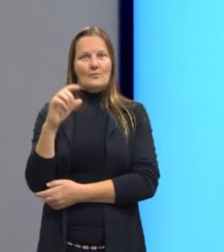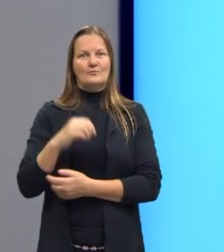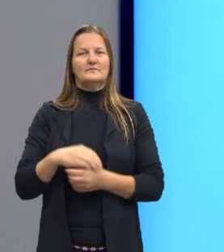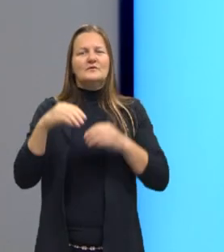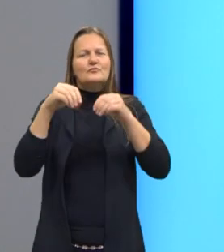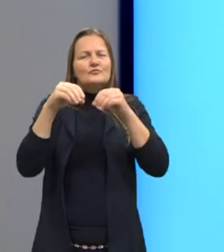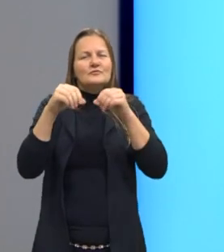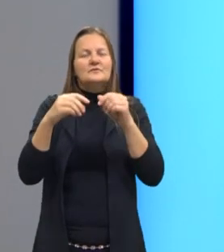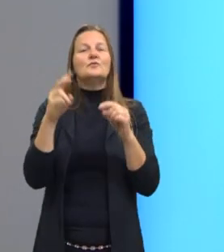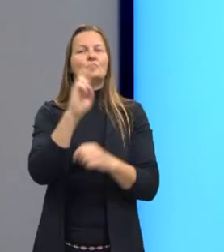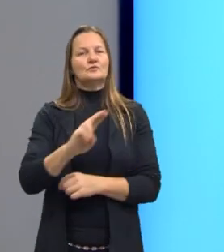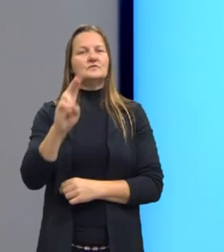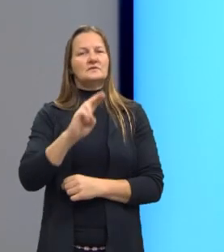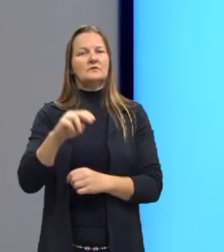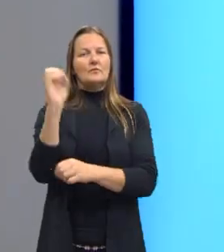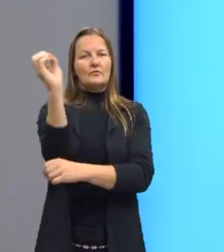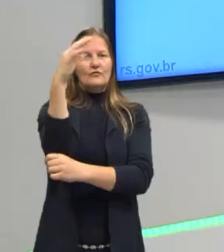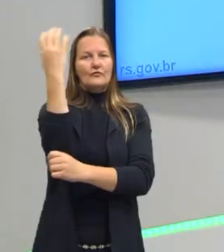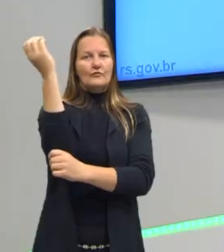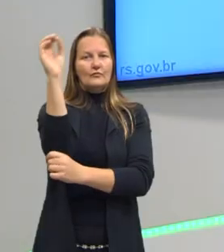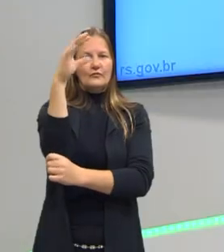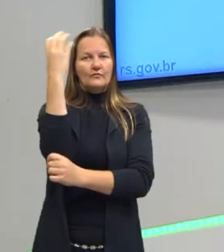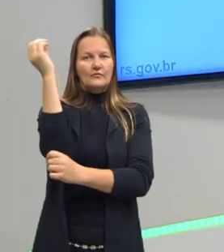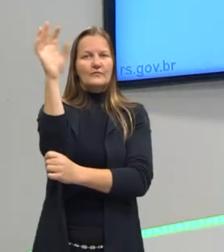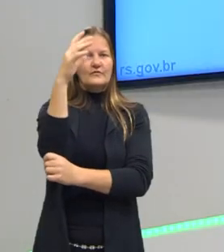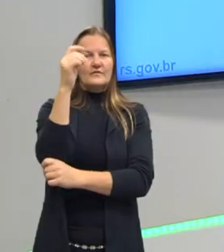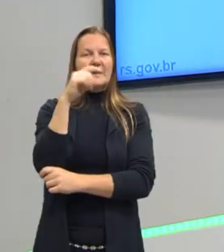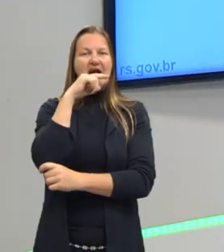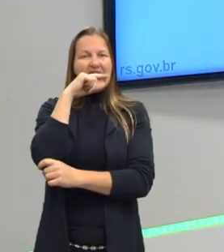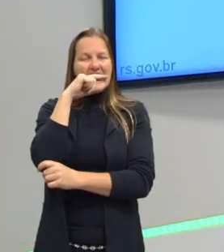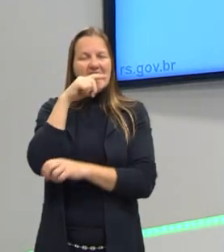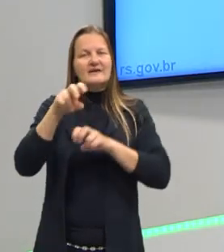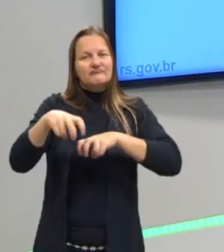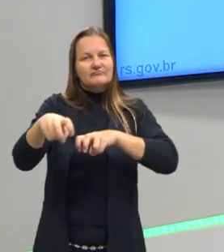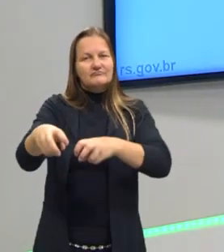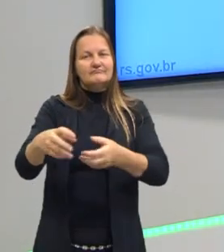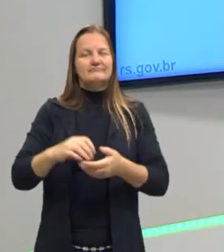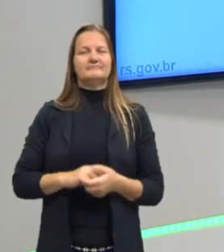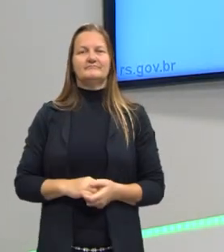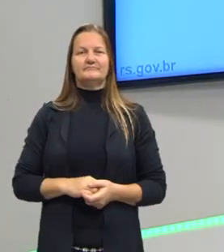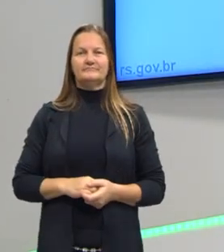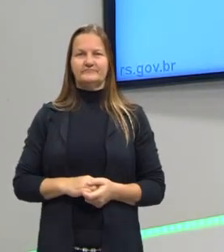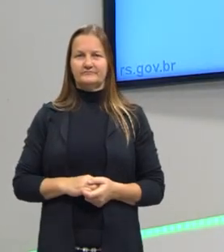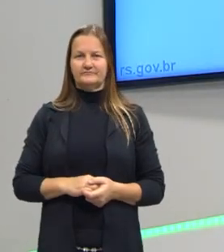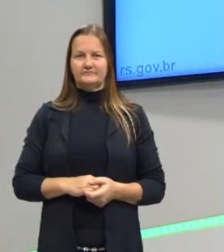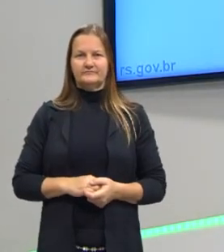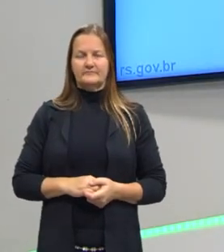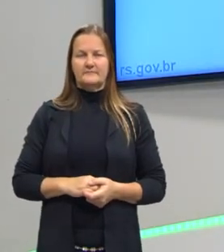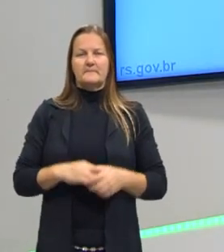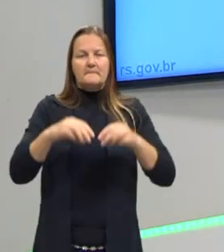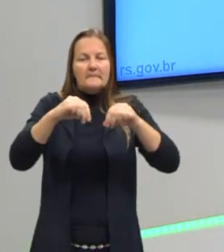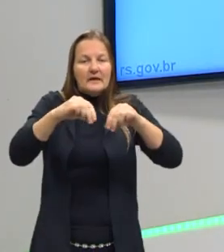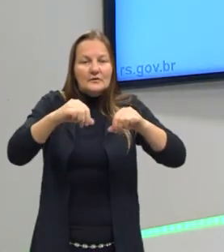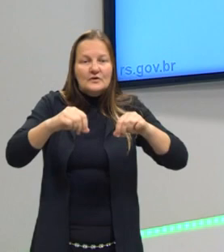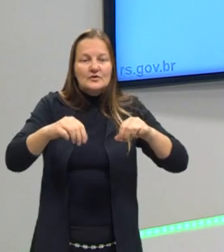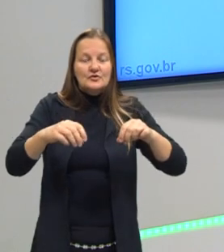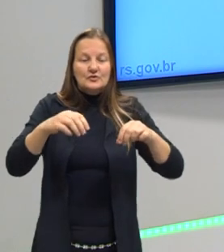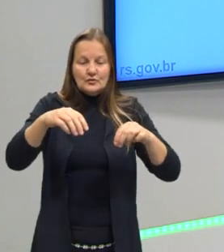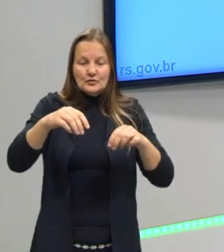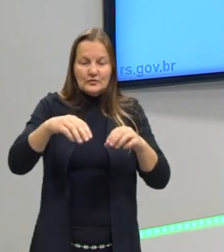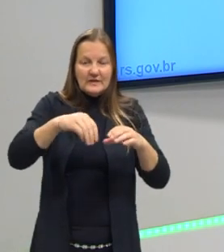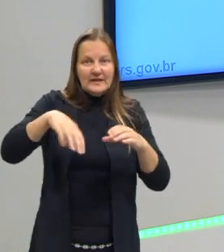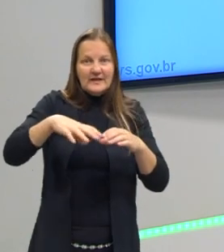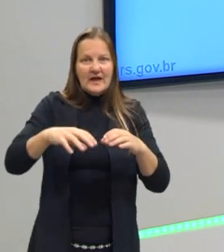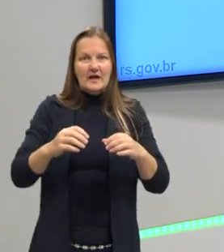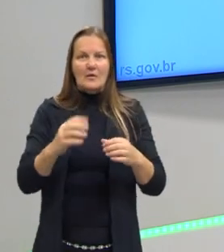resíduo que é utilizado nas plantações de cana. Então, como é um nutriente do solo, ele é utilizado aí